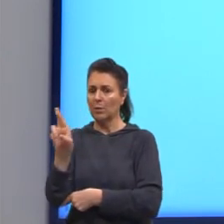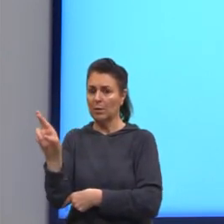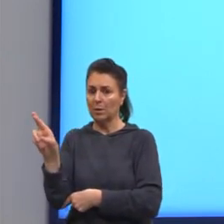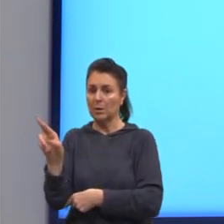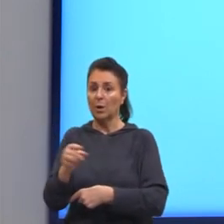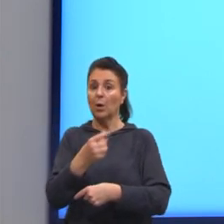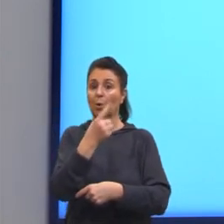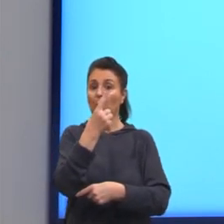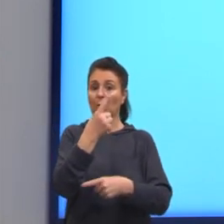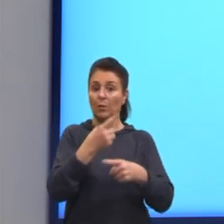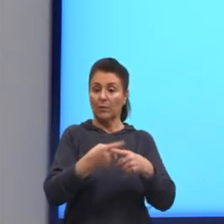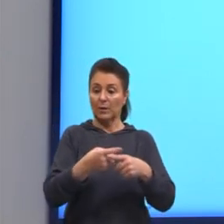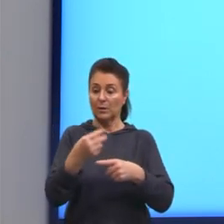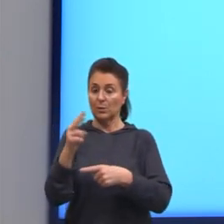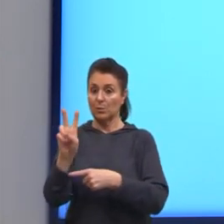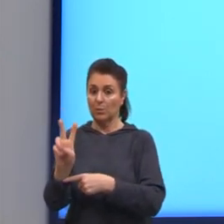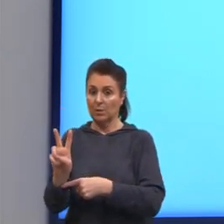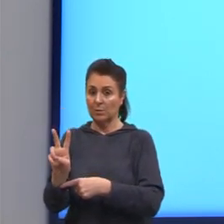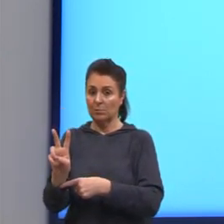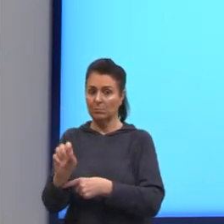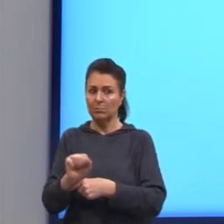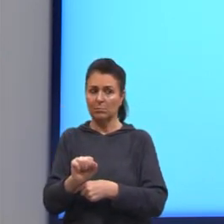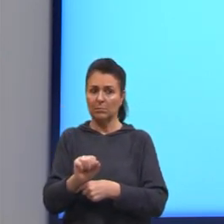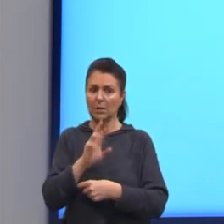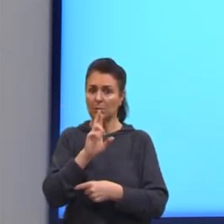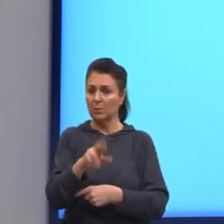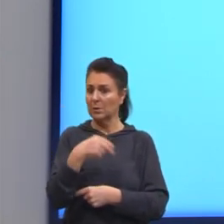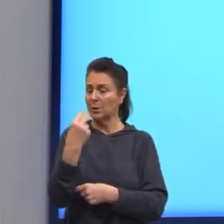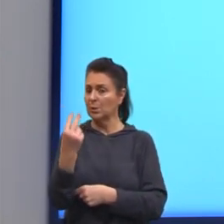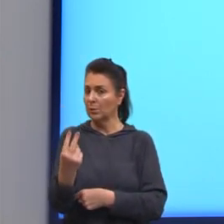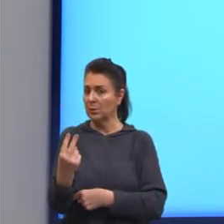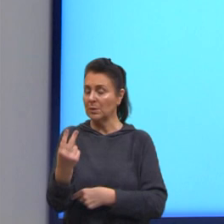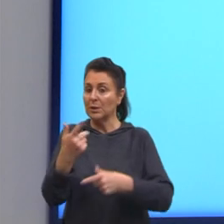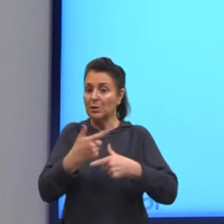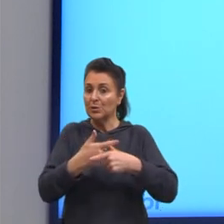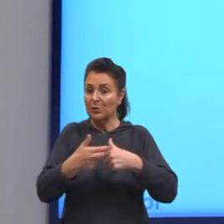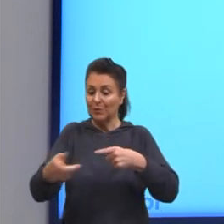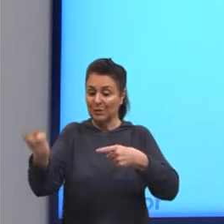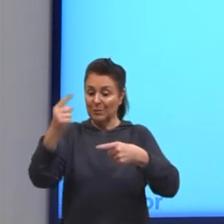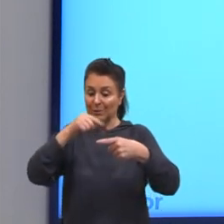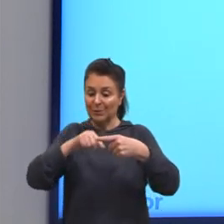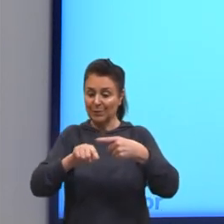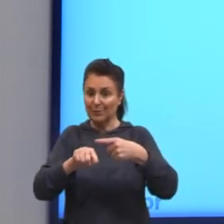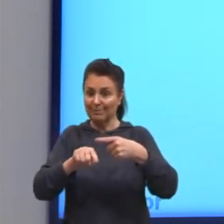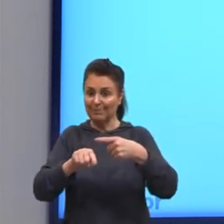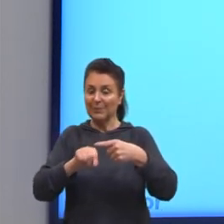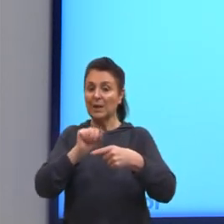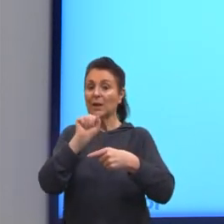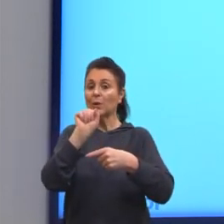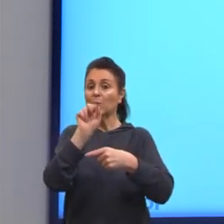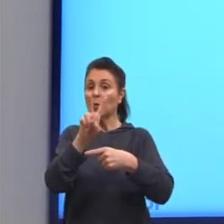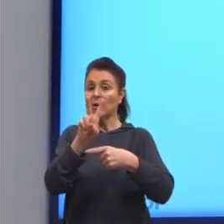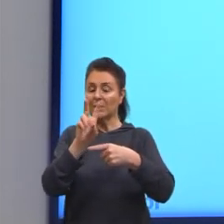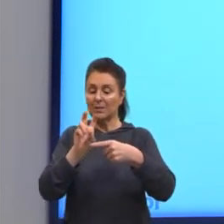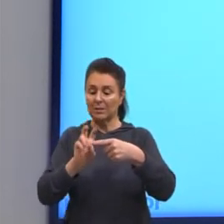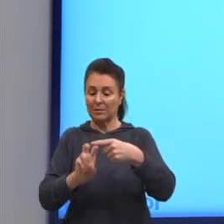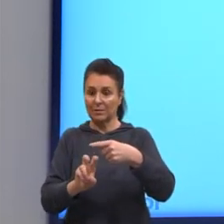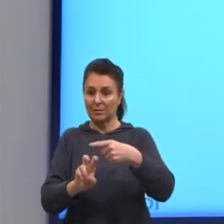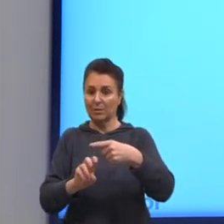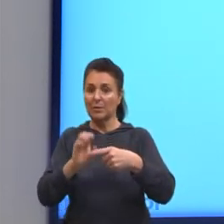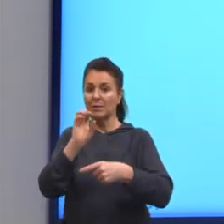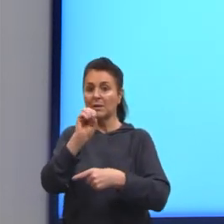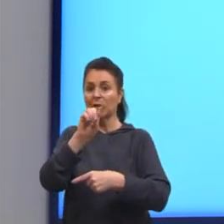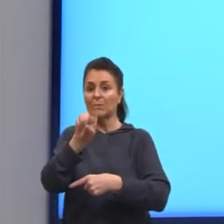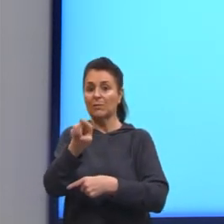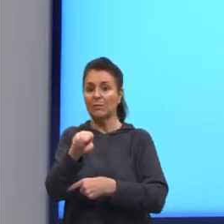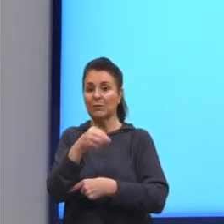vezes 2 é 2. E agora, divide pelo denominador. Então, 2 dividido por 5, 0